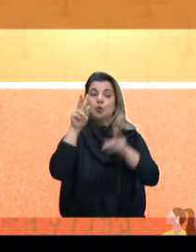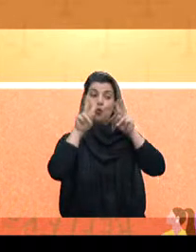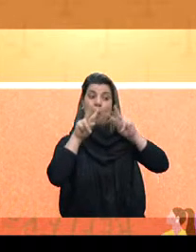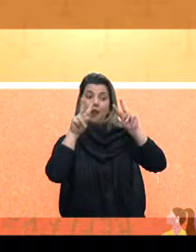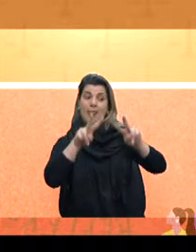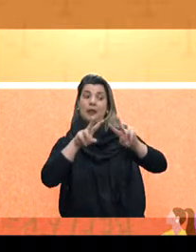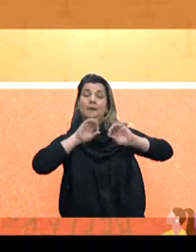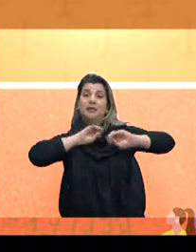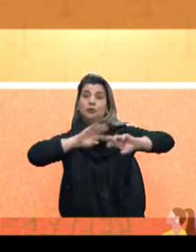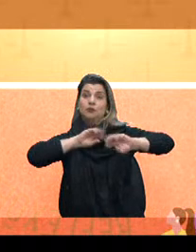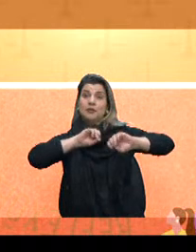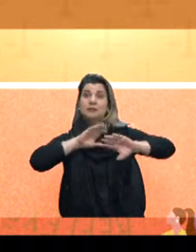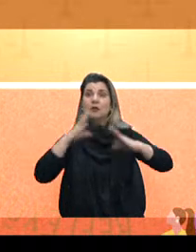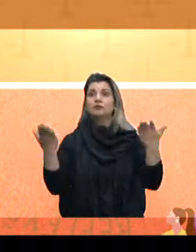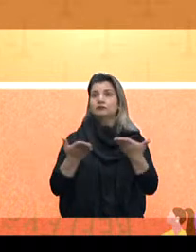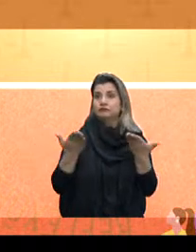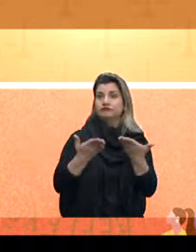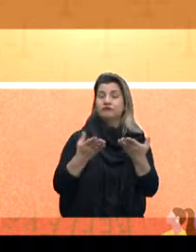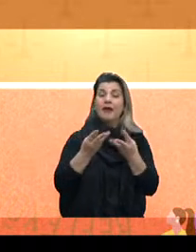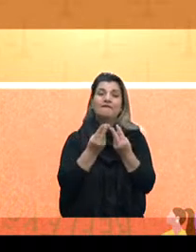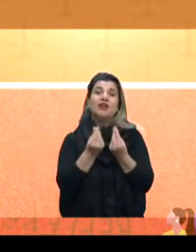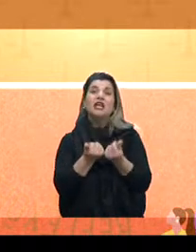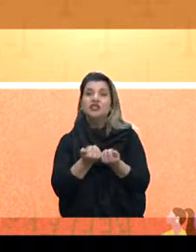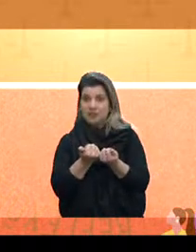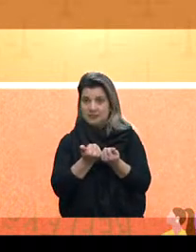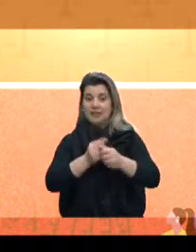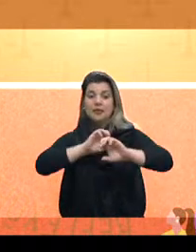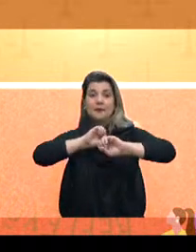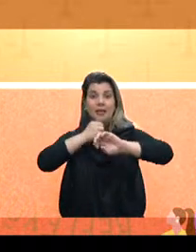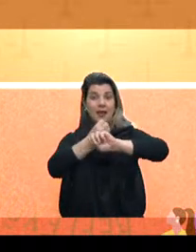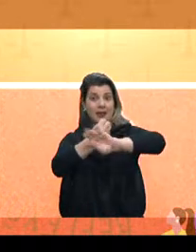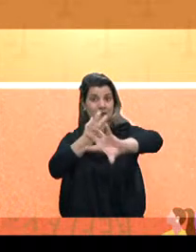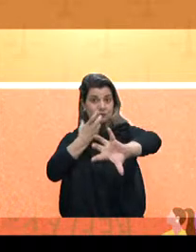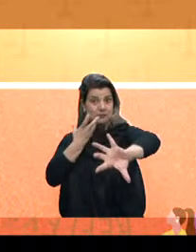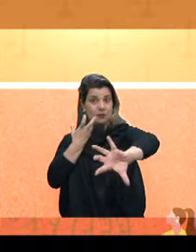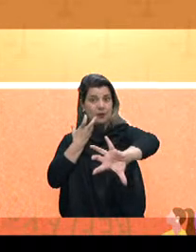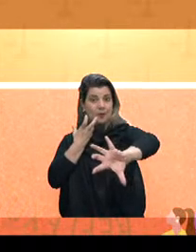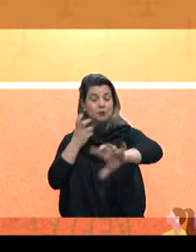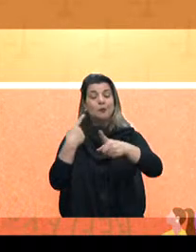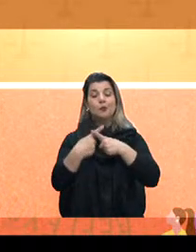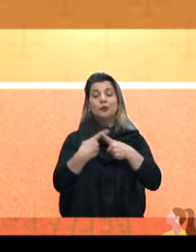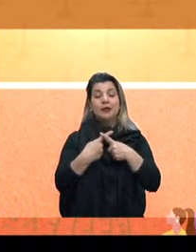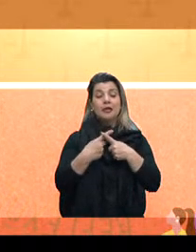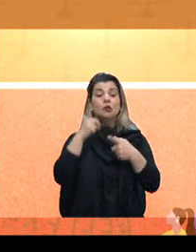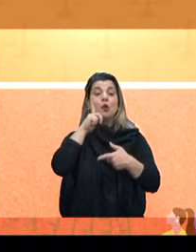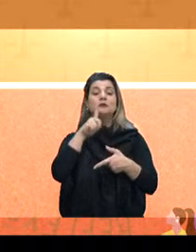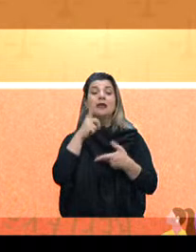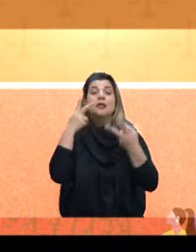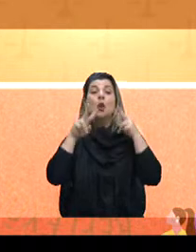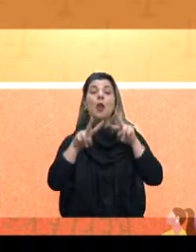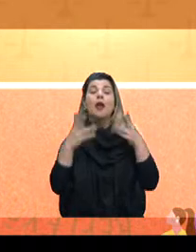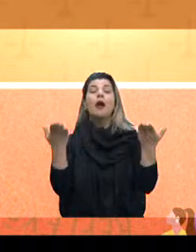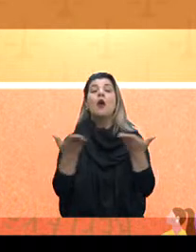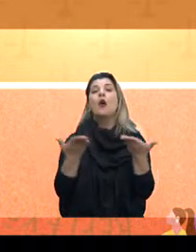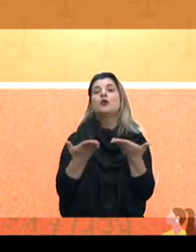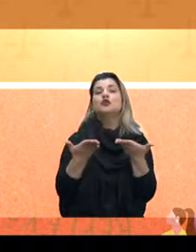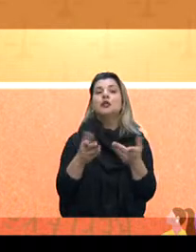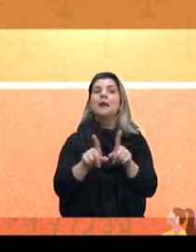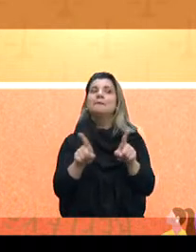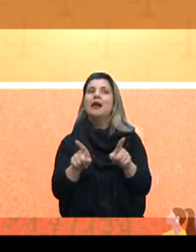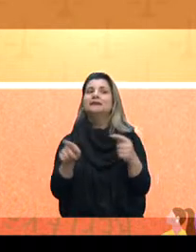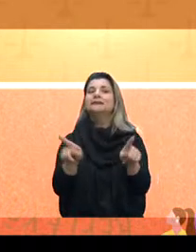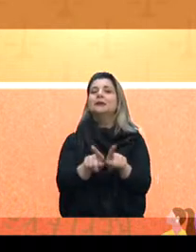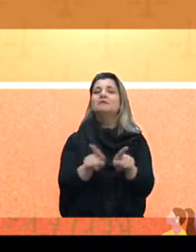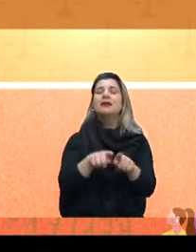Ela é fragilizada pela educação remota, sem dúvida, porque ele consegue olhar o hoje, mas ele também traz muito essa questão da